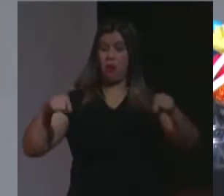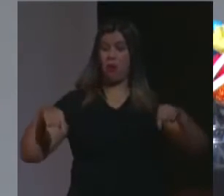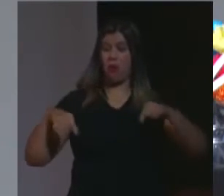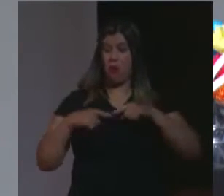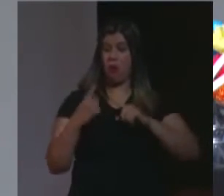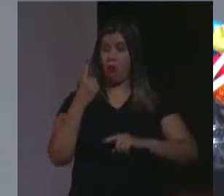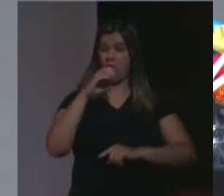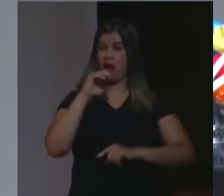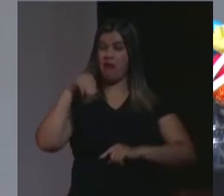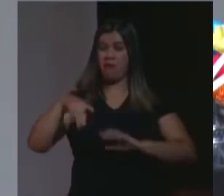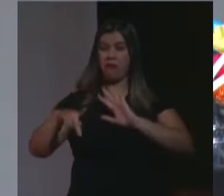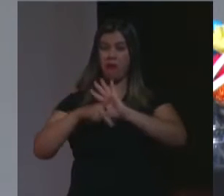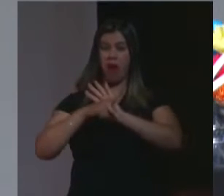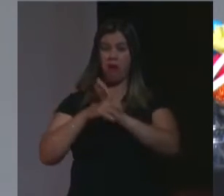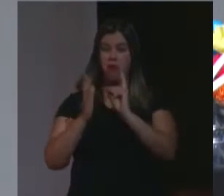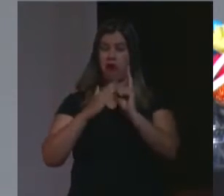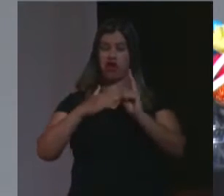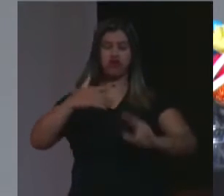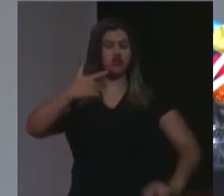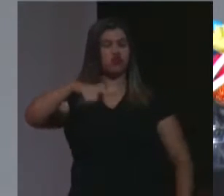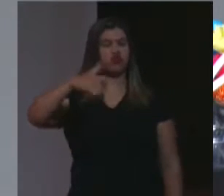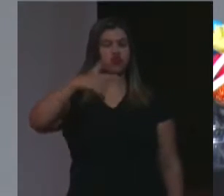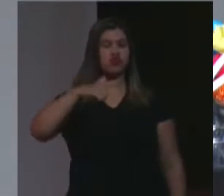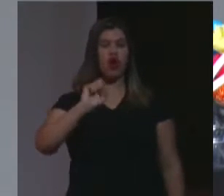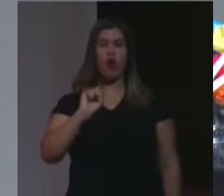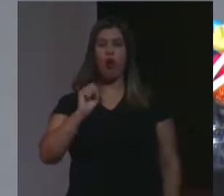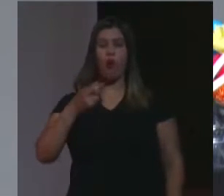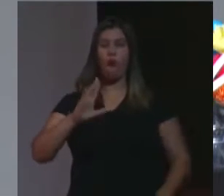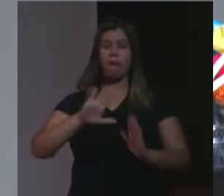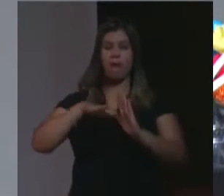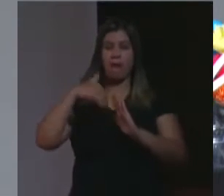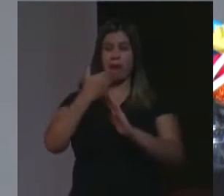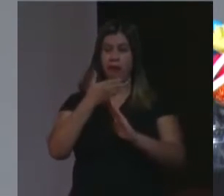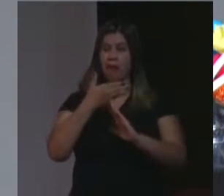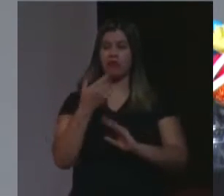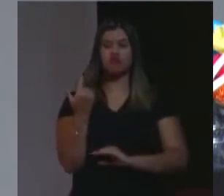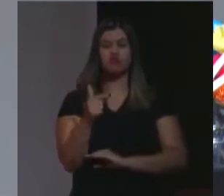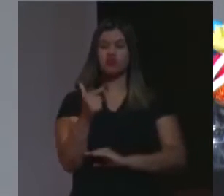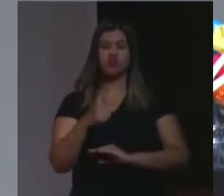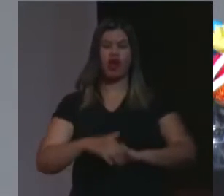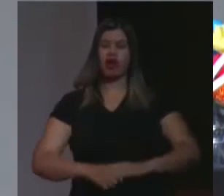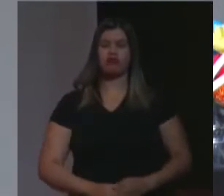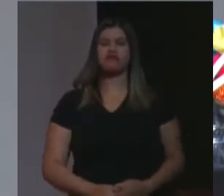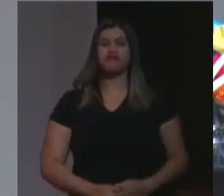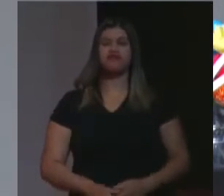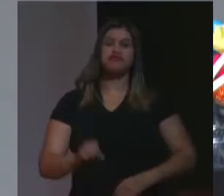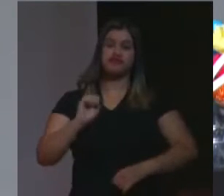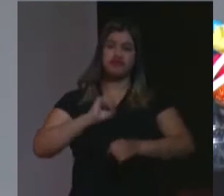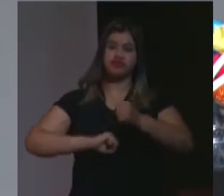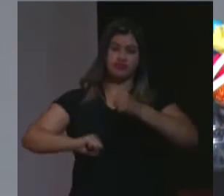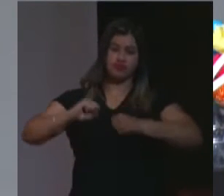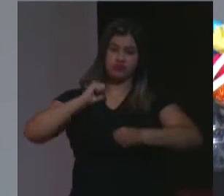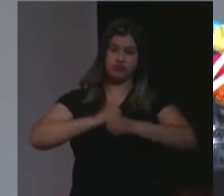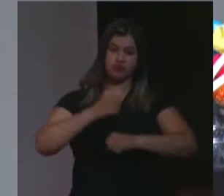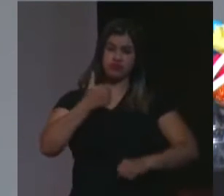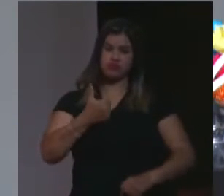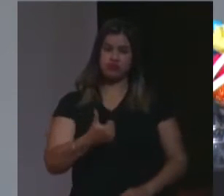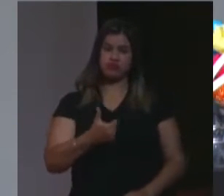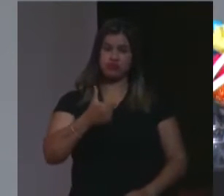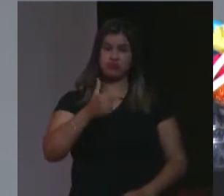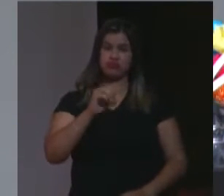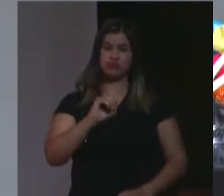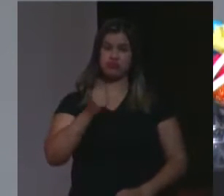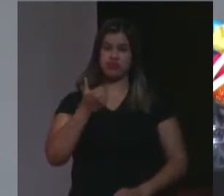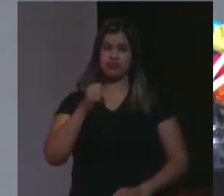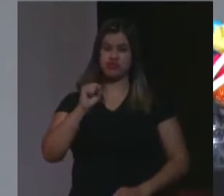demarcado, para a reserva indígena, ou para quilombola, em 2019, vamos desmarcar a